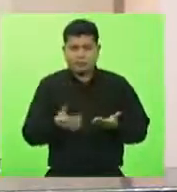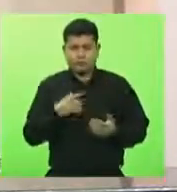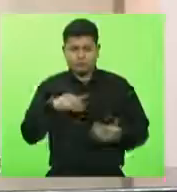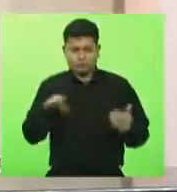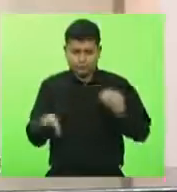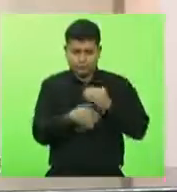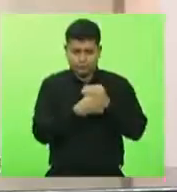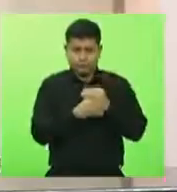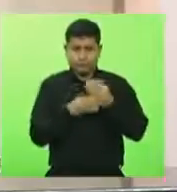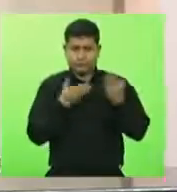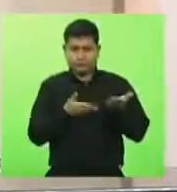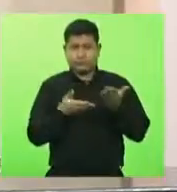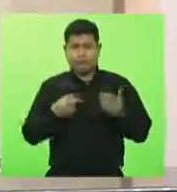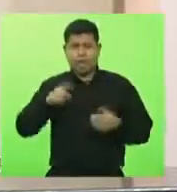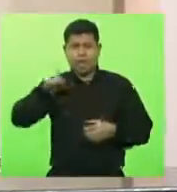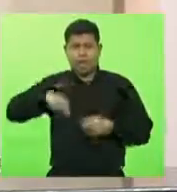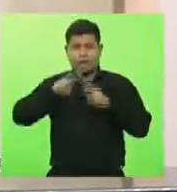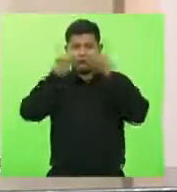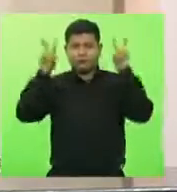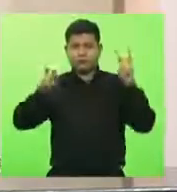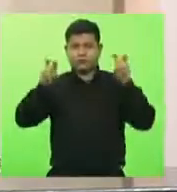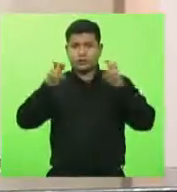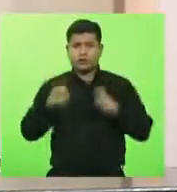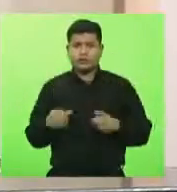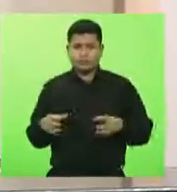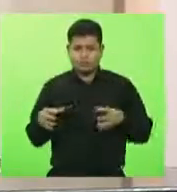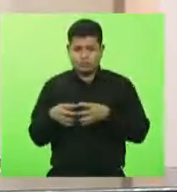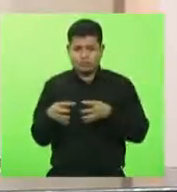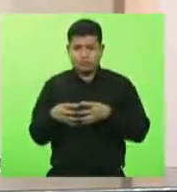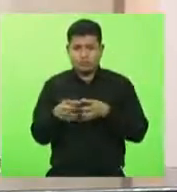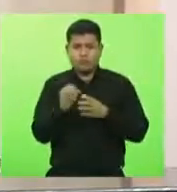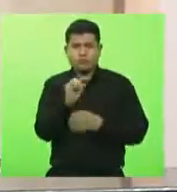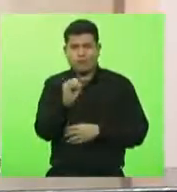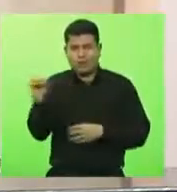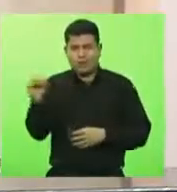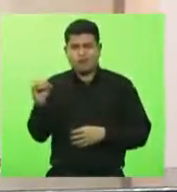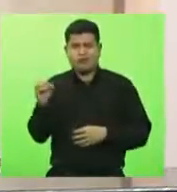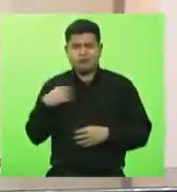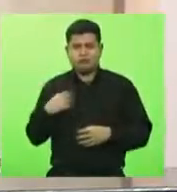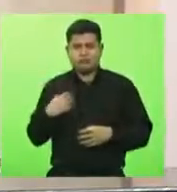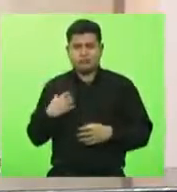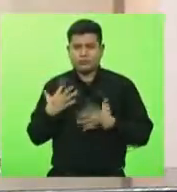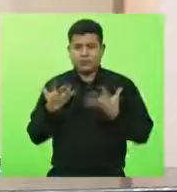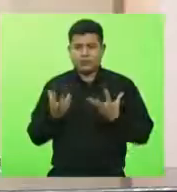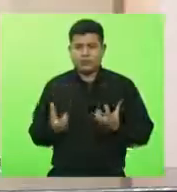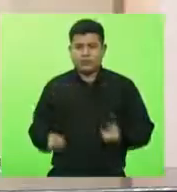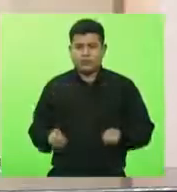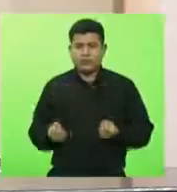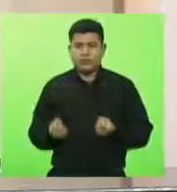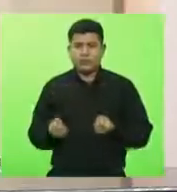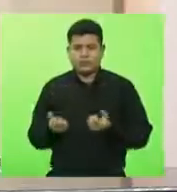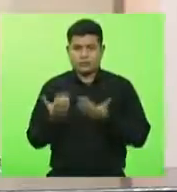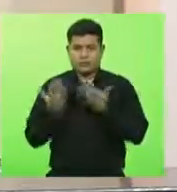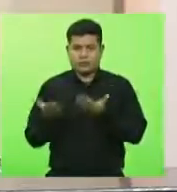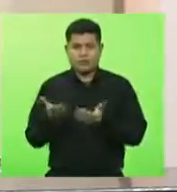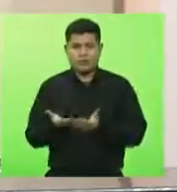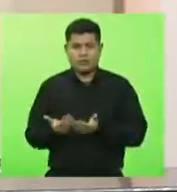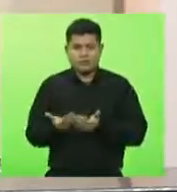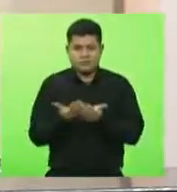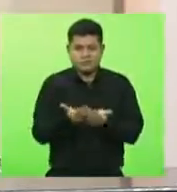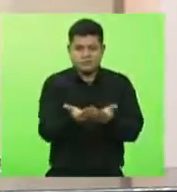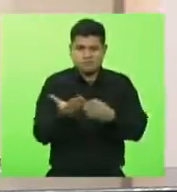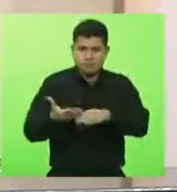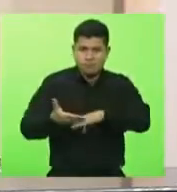a bancada do Oeste acabou abraçando, essa questão do porto lá de Dionísio Serqueira.